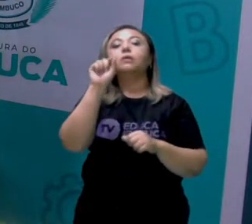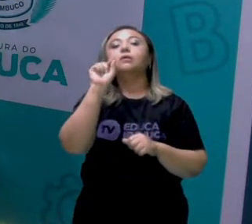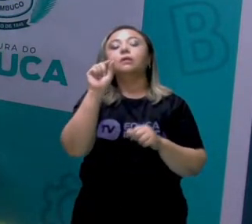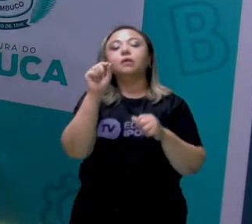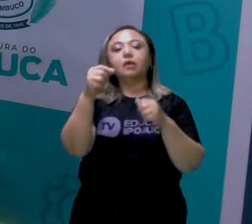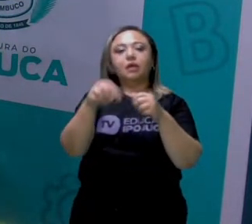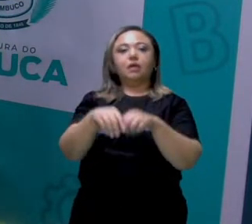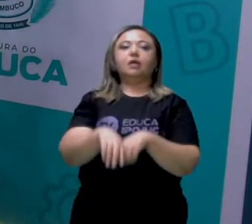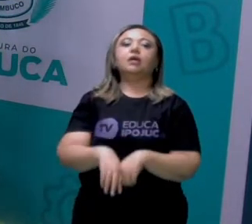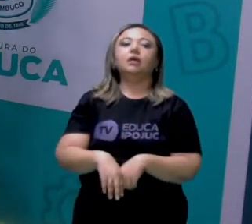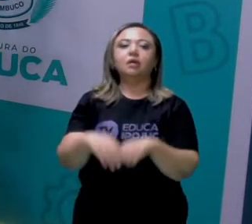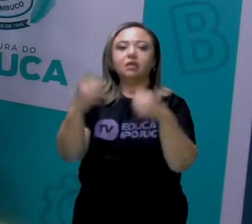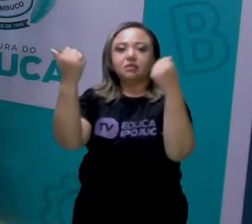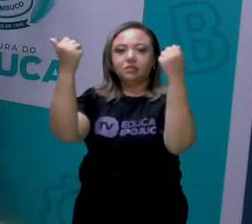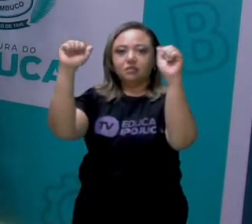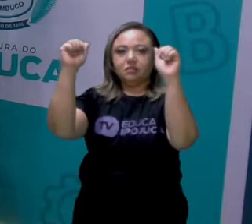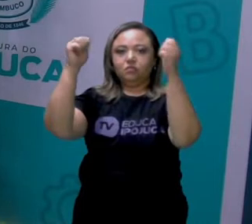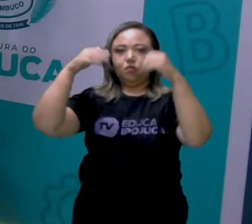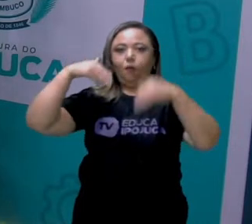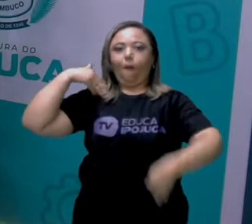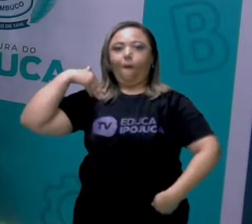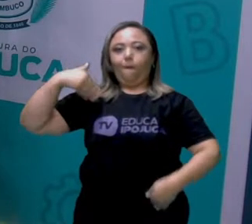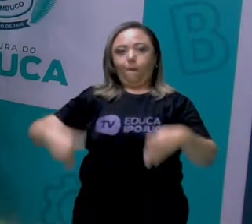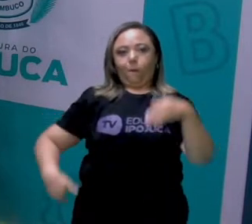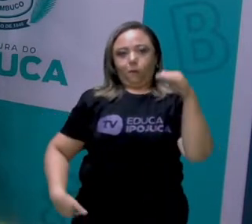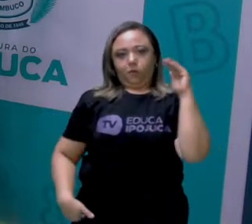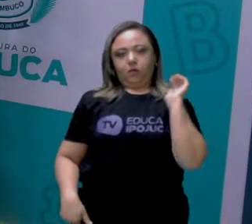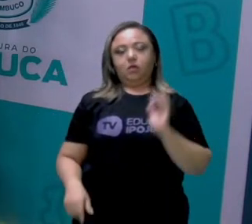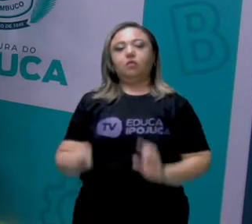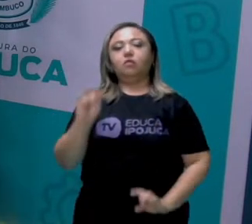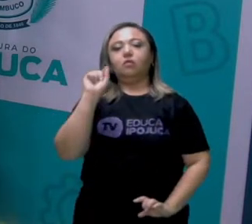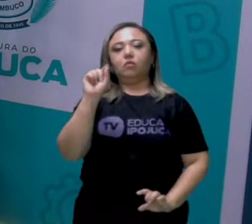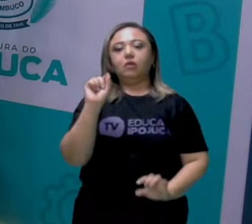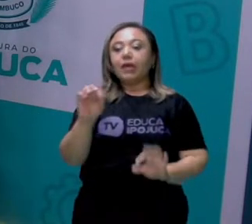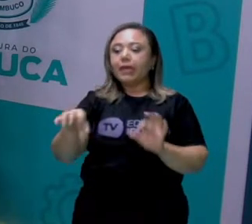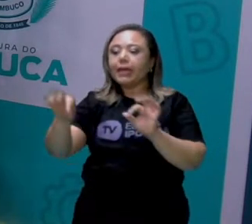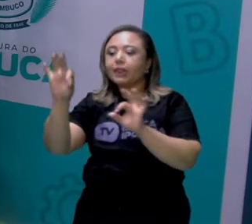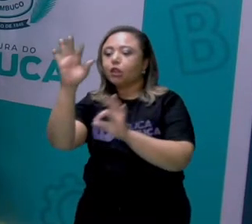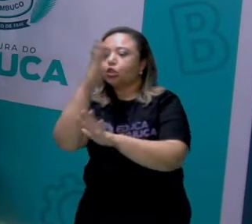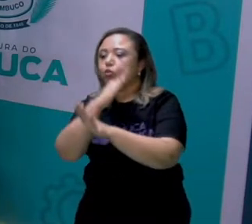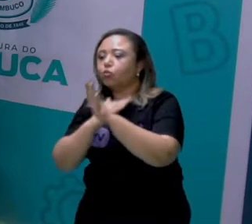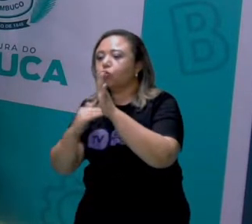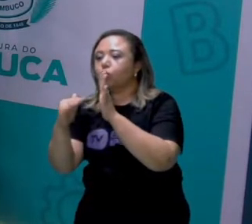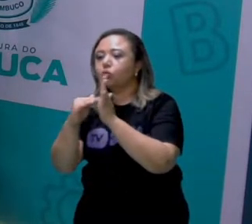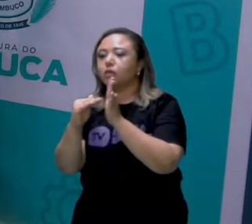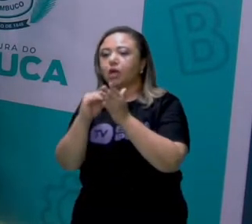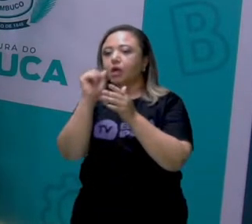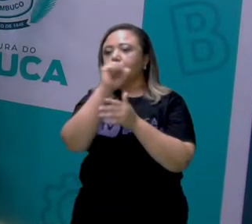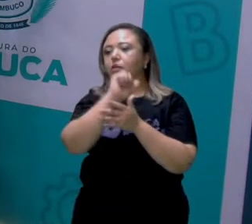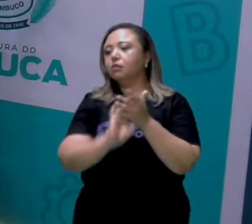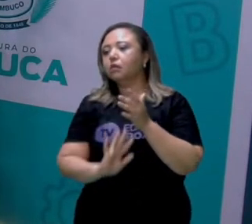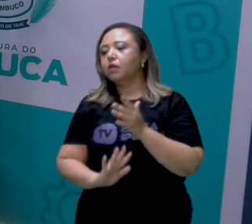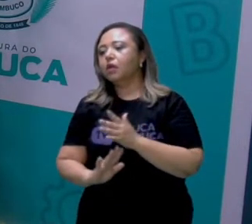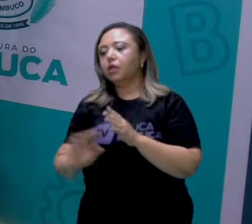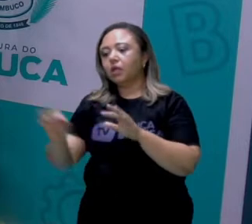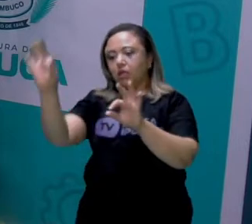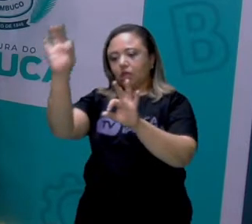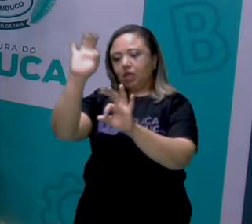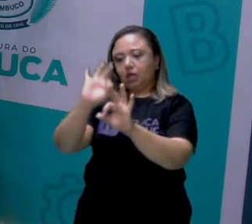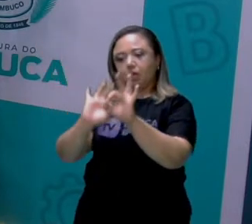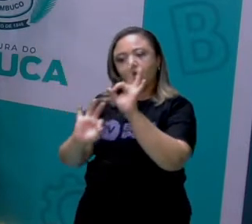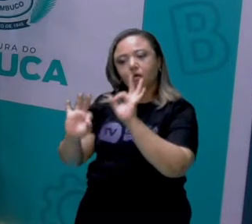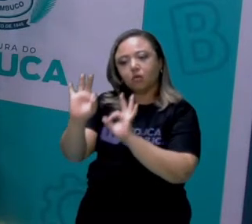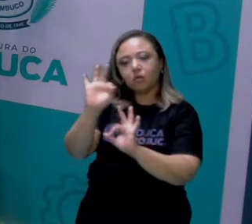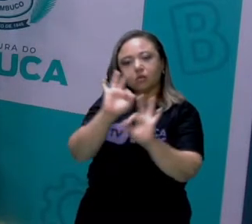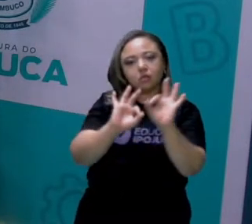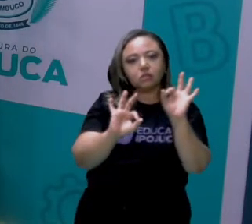exercício físico é toda atividade que ela é planejada, ela é estruturada dentro de vários contextos.